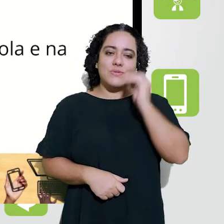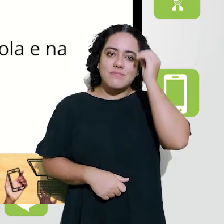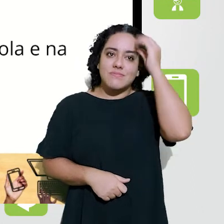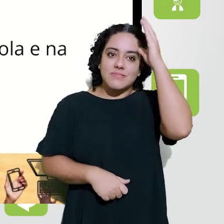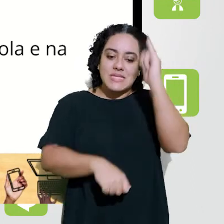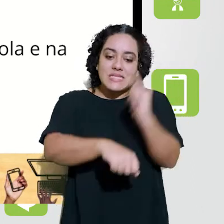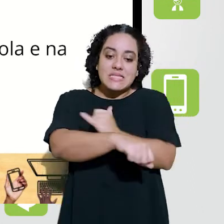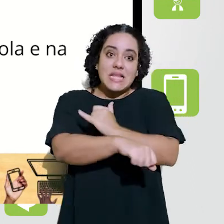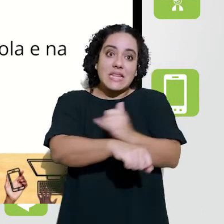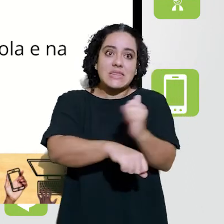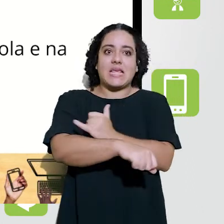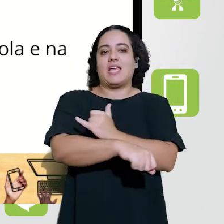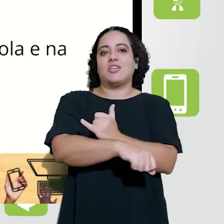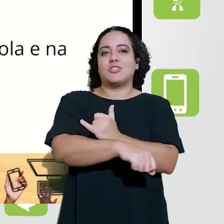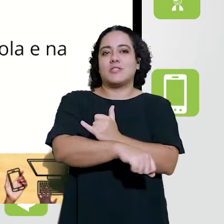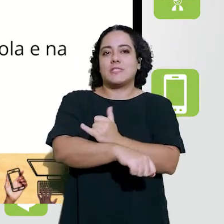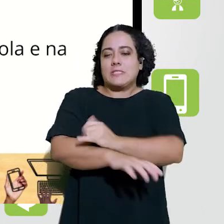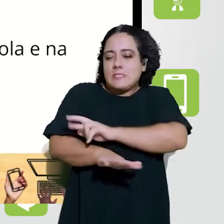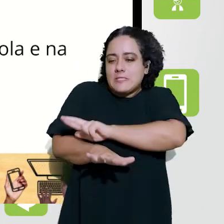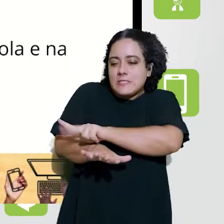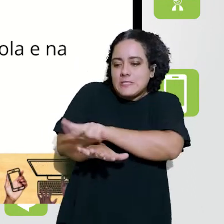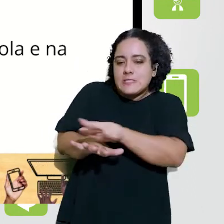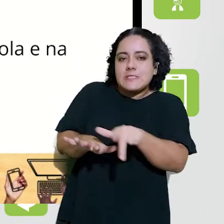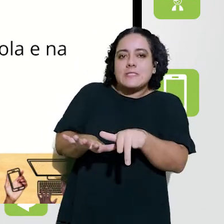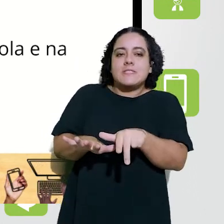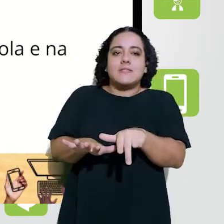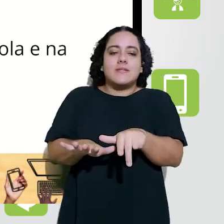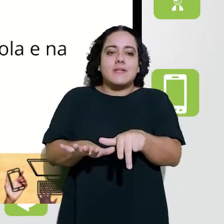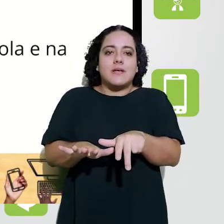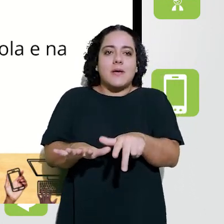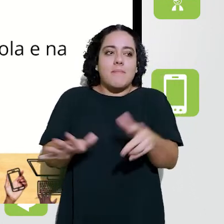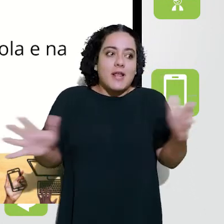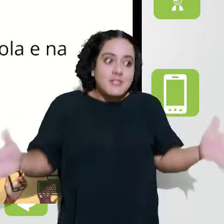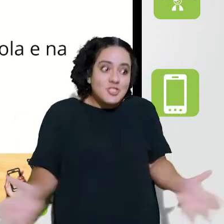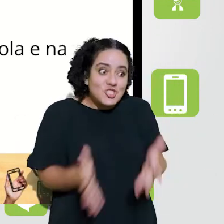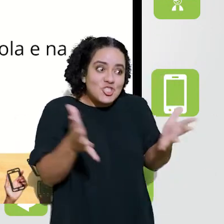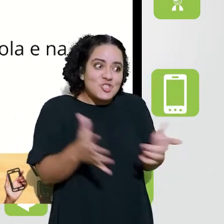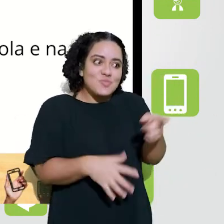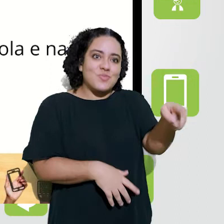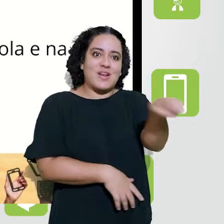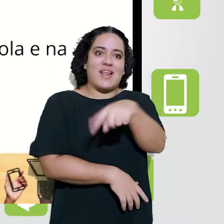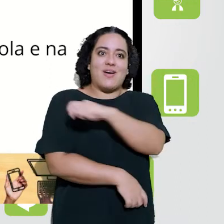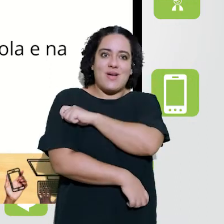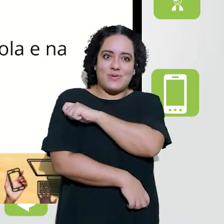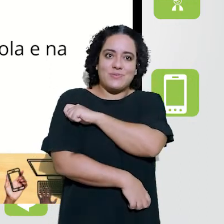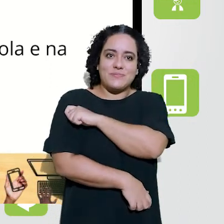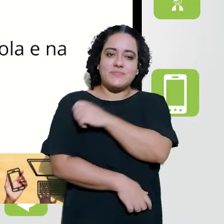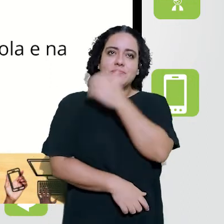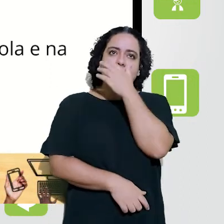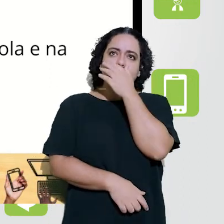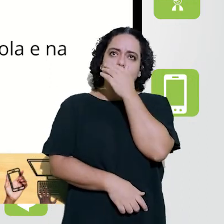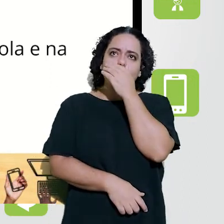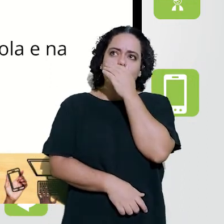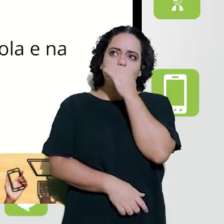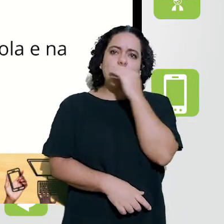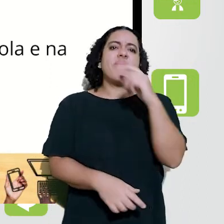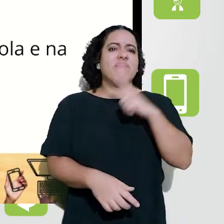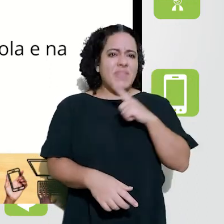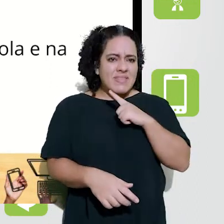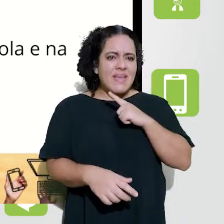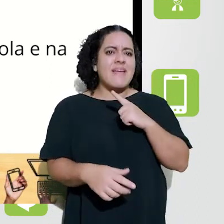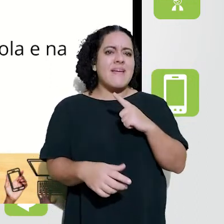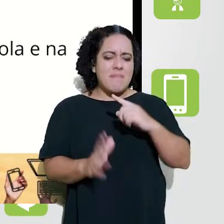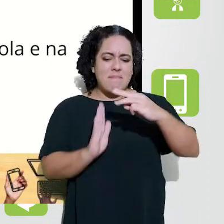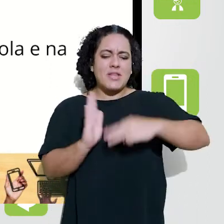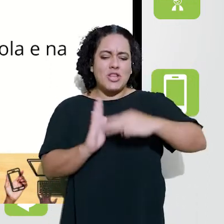aprendente desse conhecimento. As estratégias precisam ser as mais variadas possíveis.